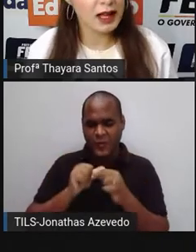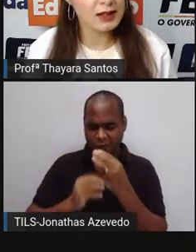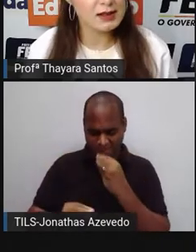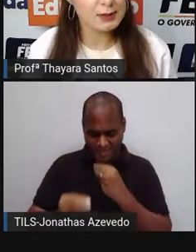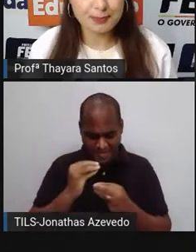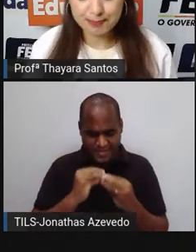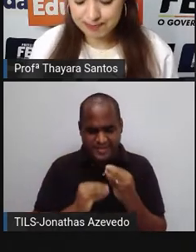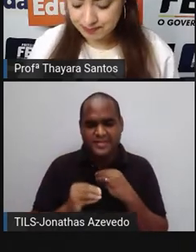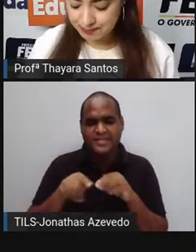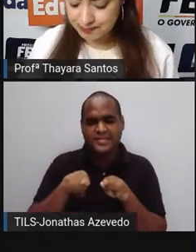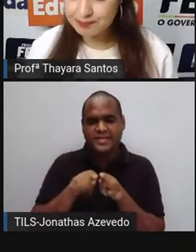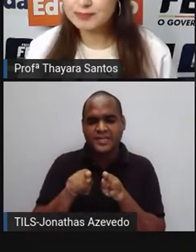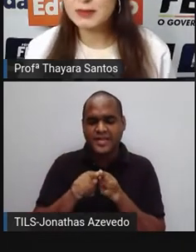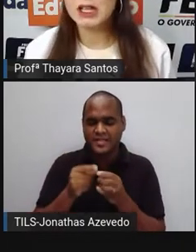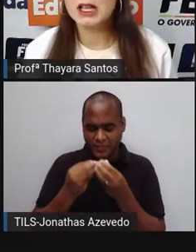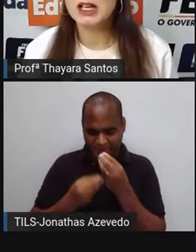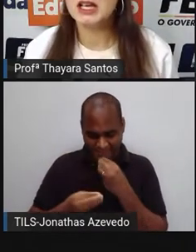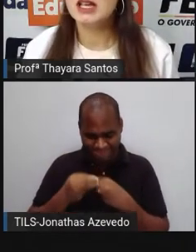alimentares?